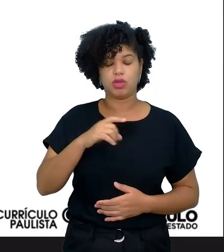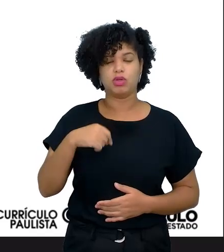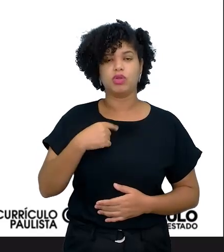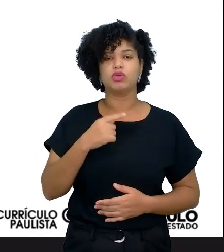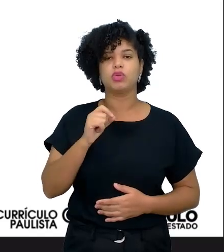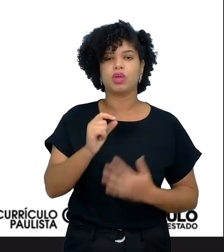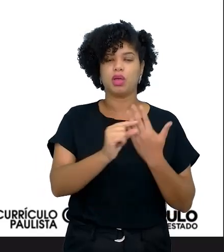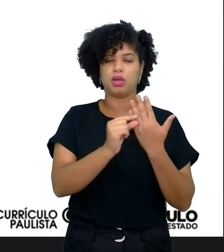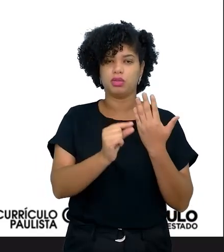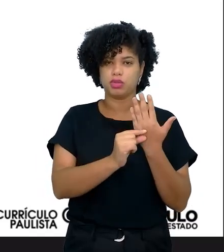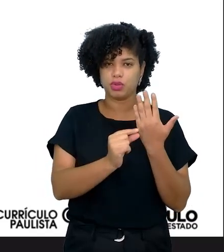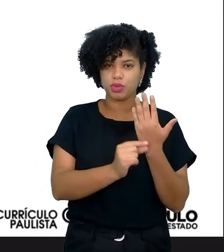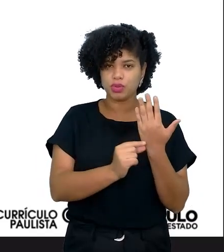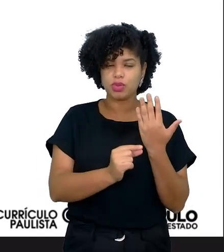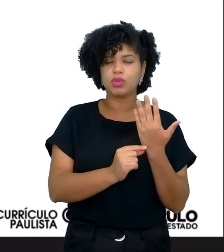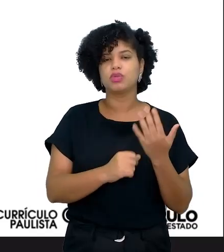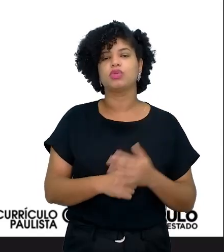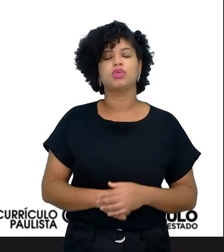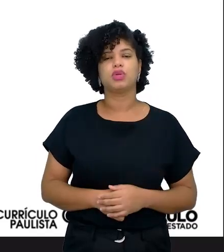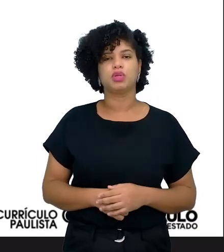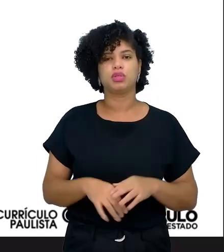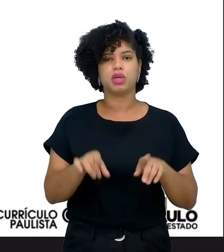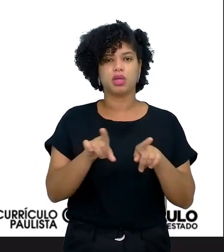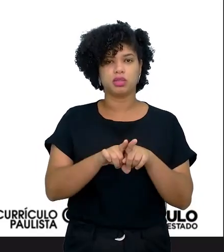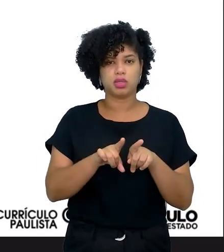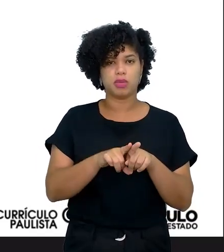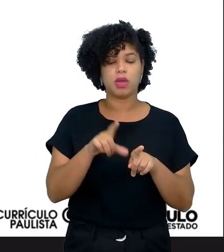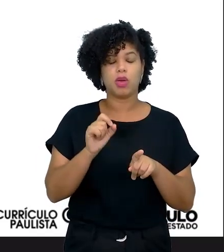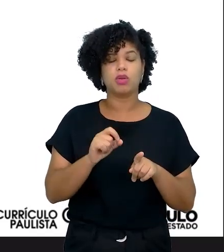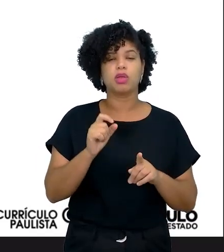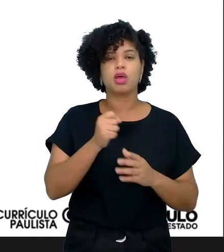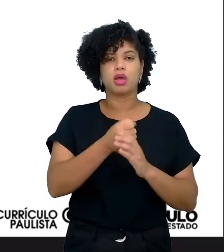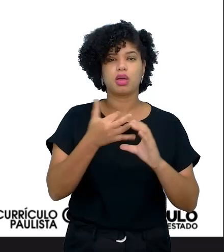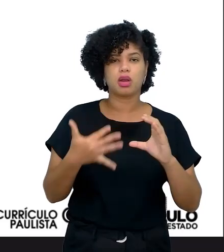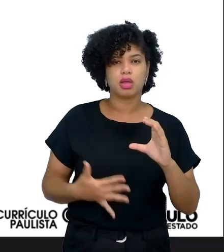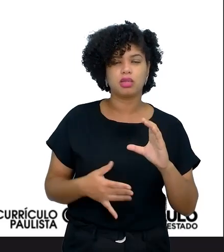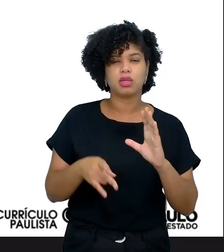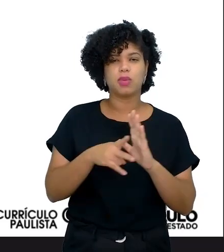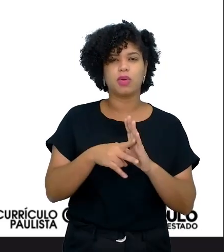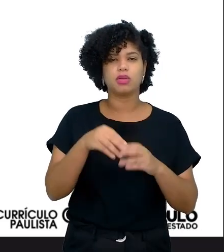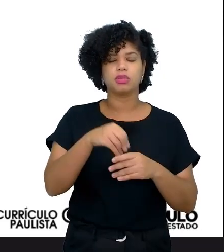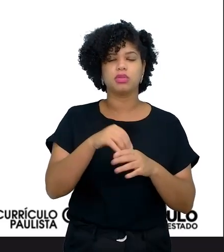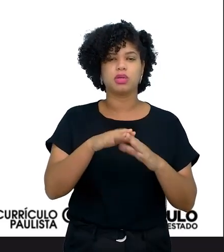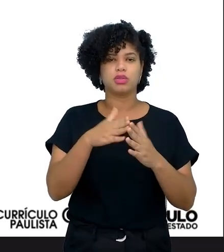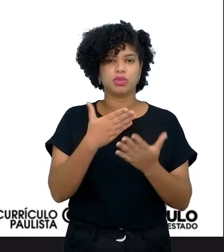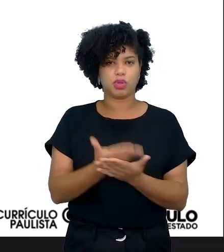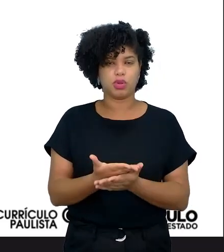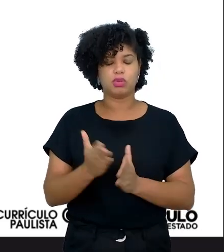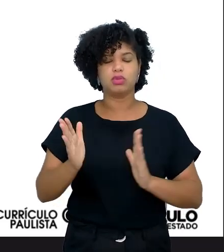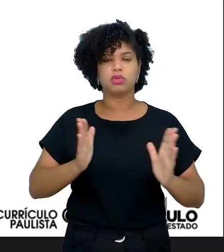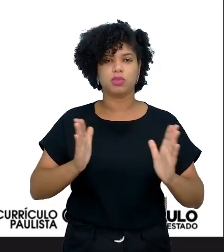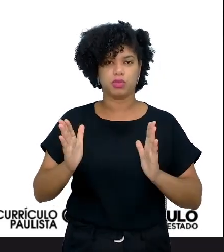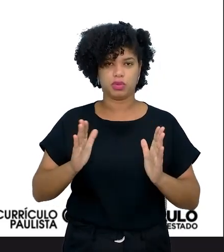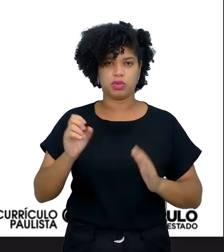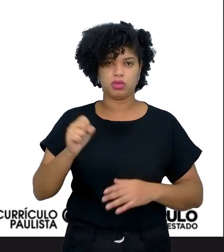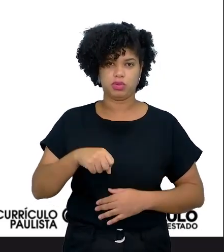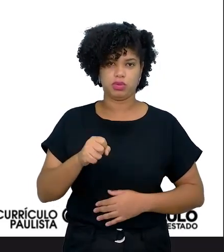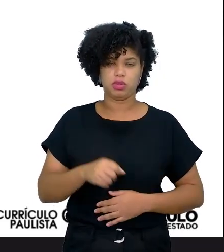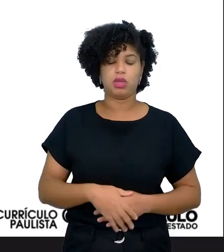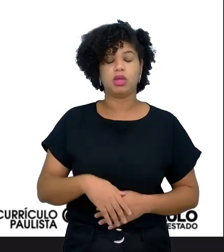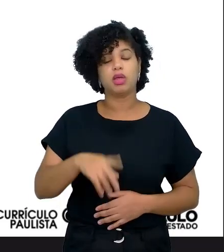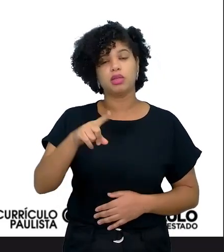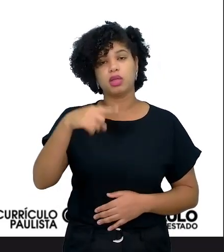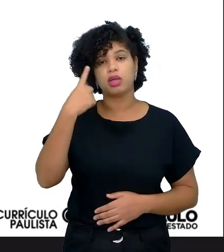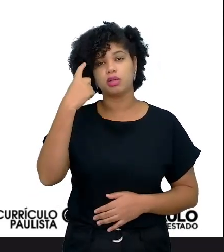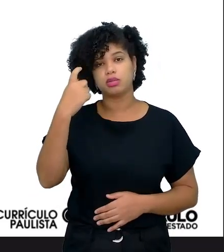autores, muito a característica literária daquela escola literária da época, né? Então, é interessante,